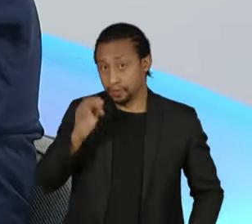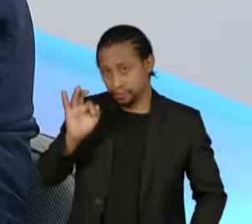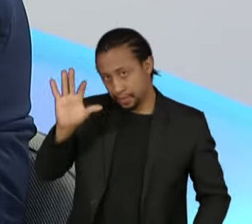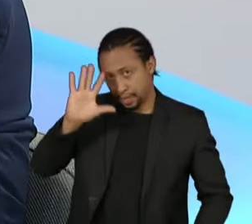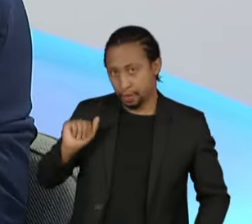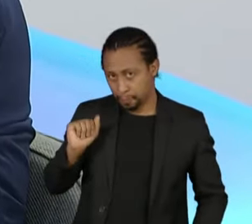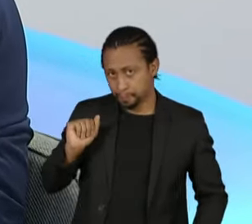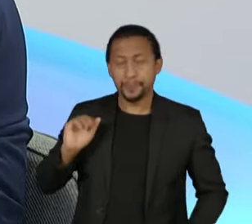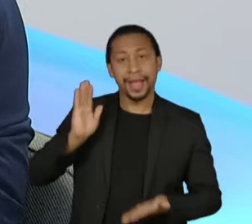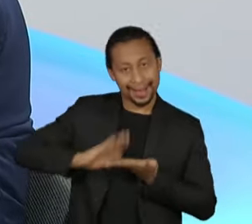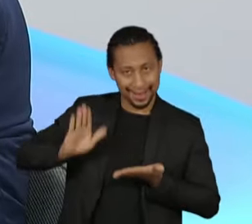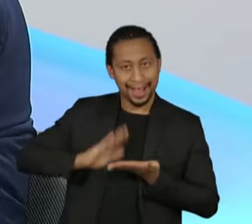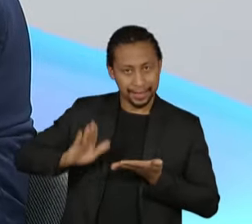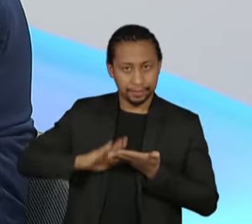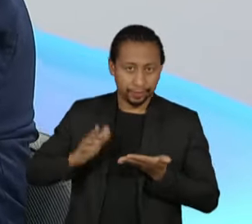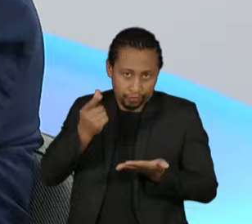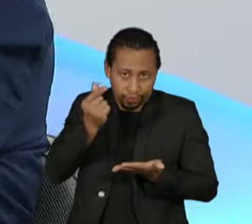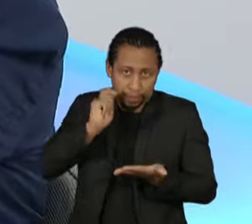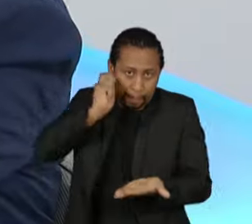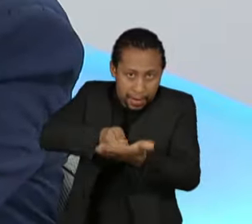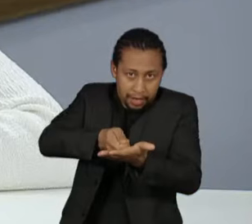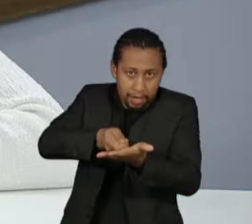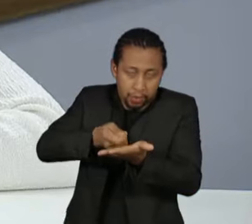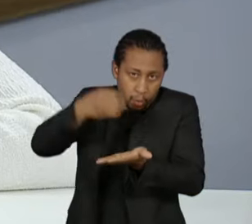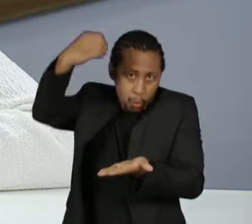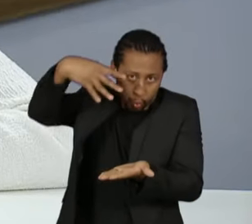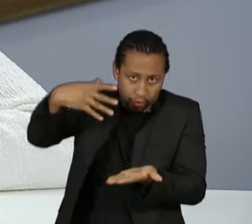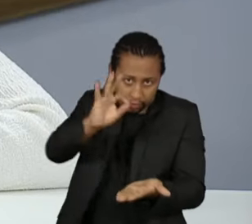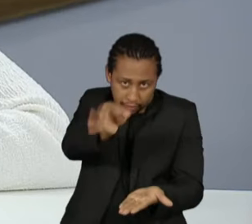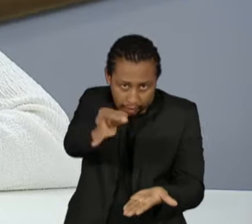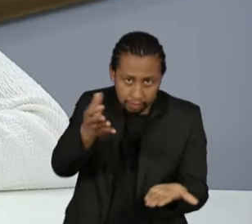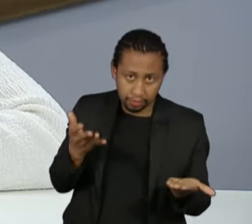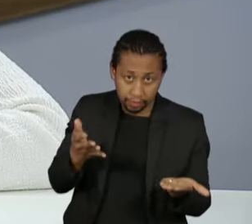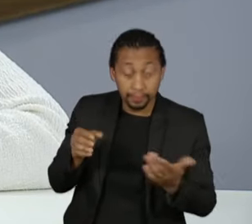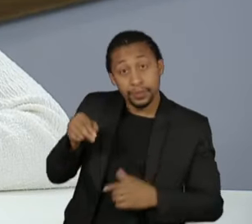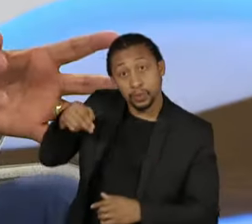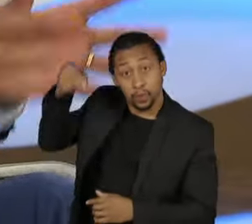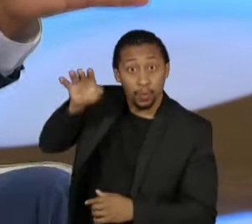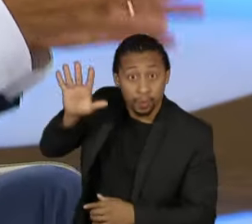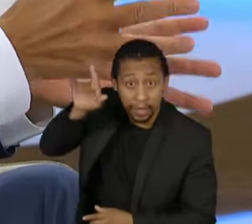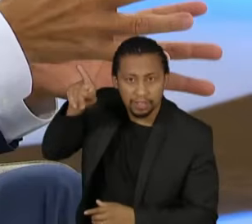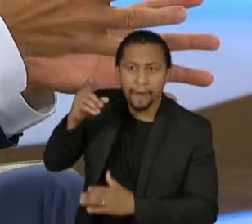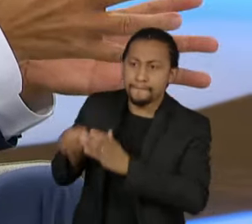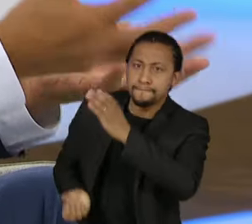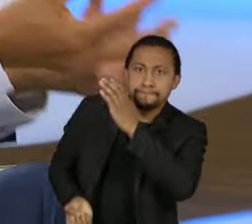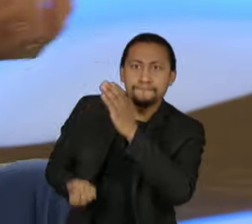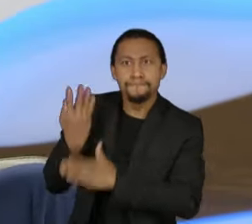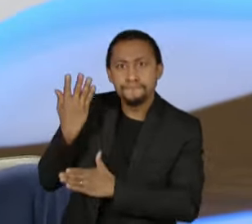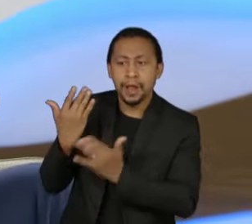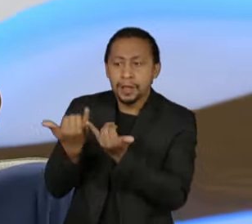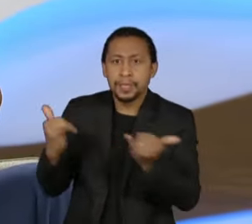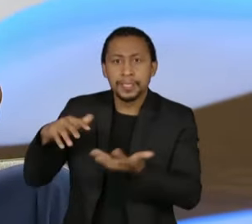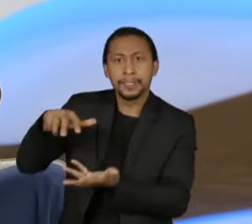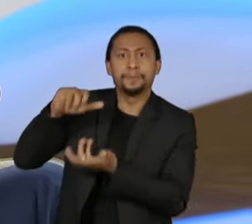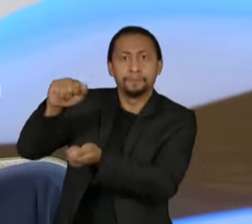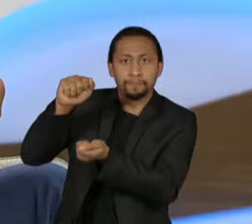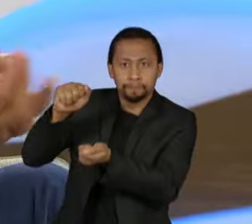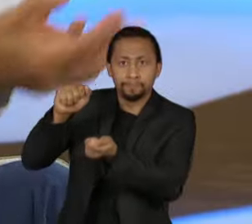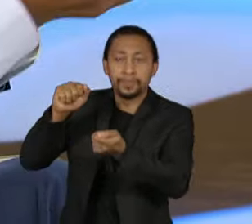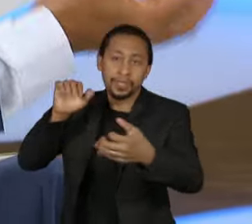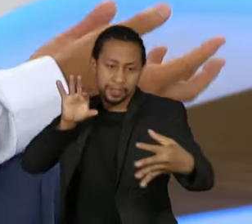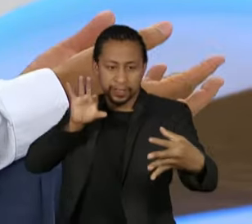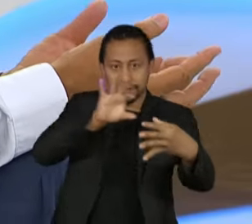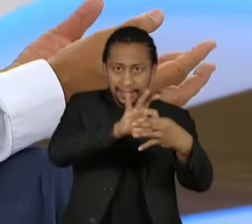A gente lá fez investimento para gerar energia, conecta na rede, recebe um crédito